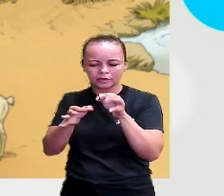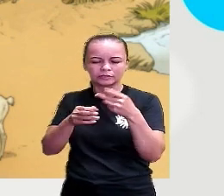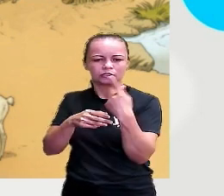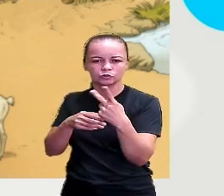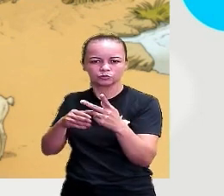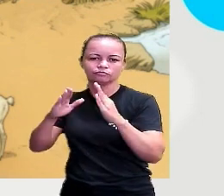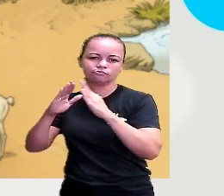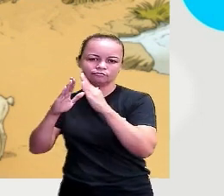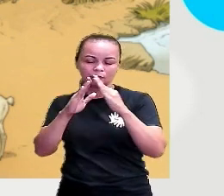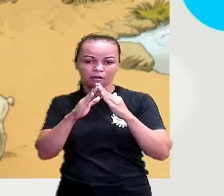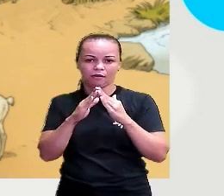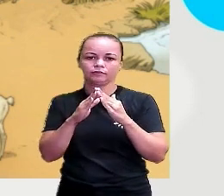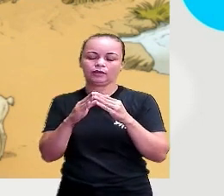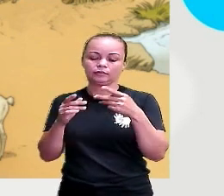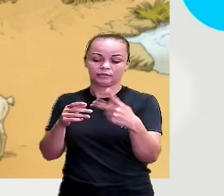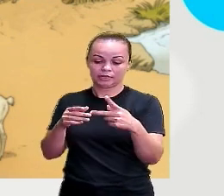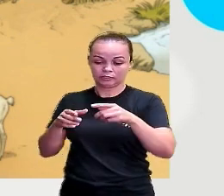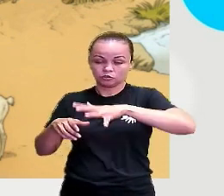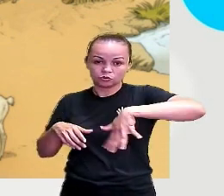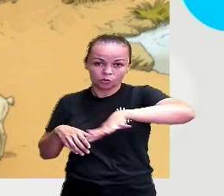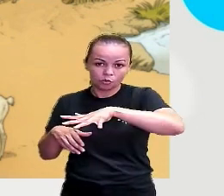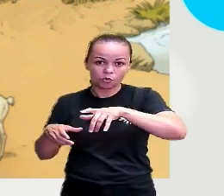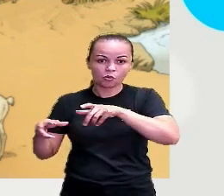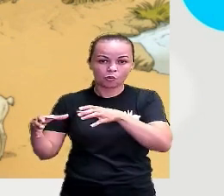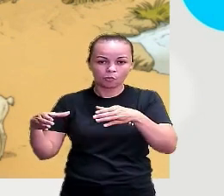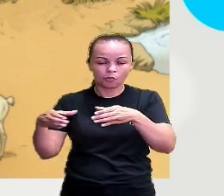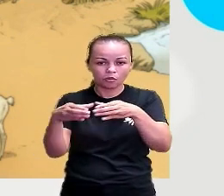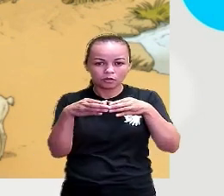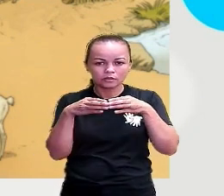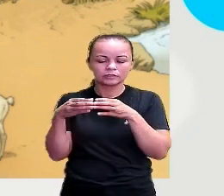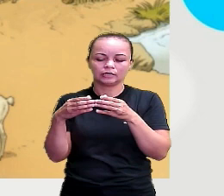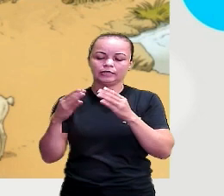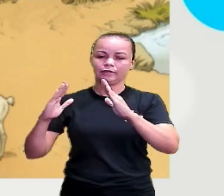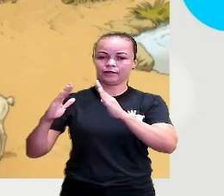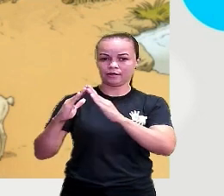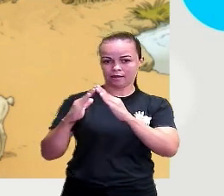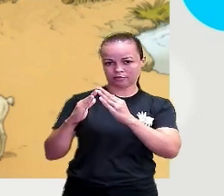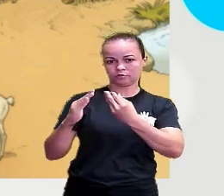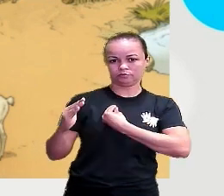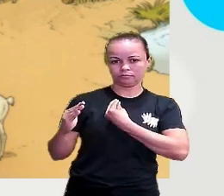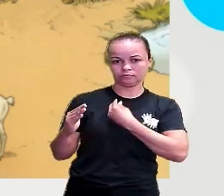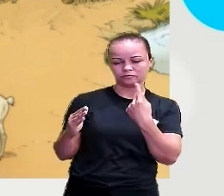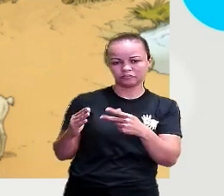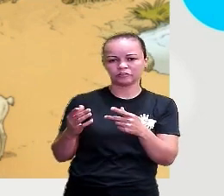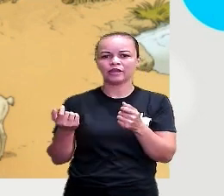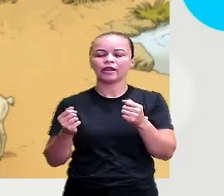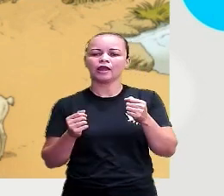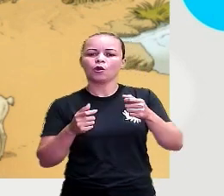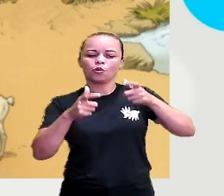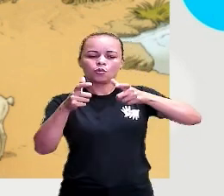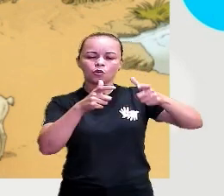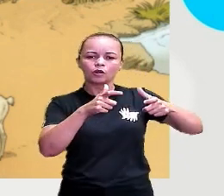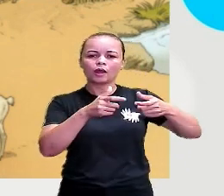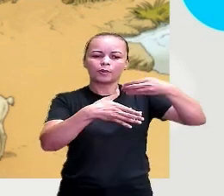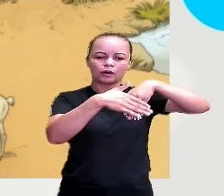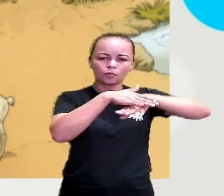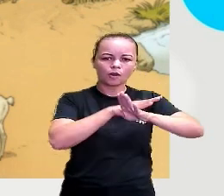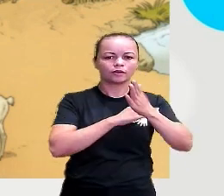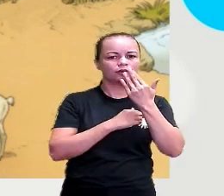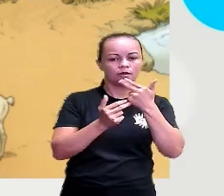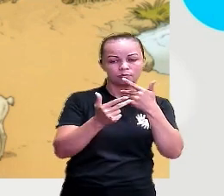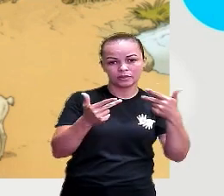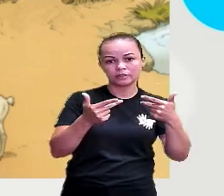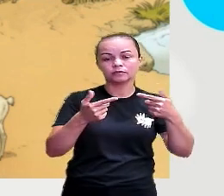aldeias. Nesses povoados, os espaços eram organizados em casas para morar, depósitos para os alimentos e estábulos para os